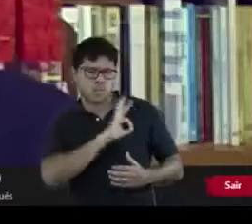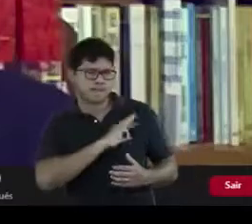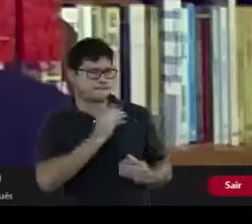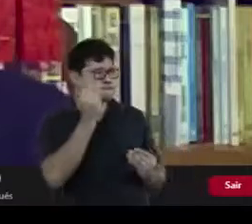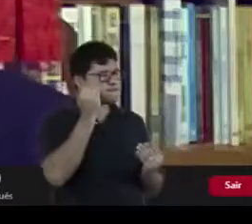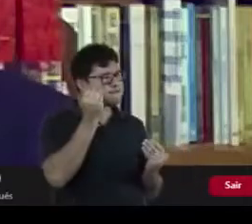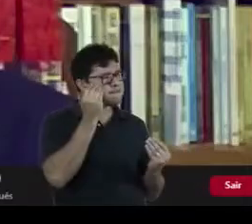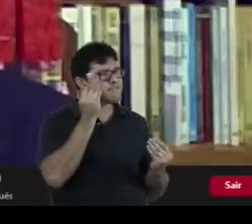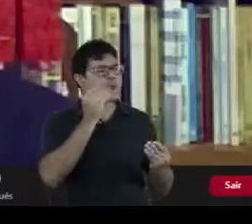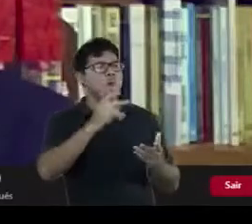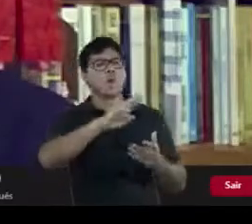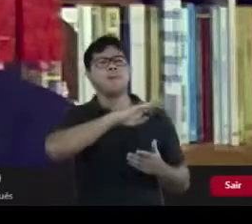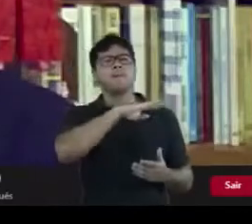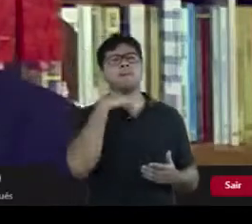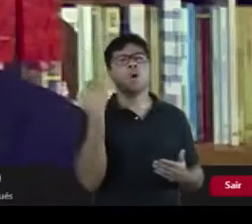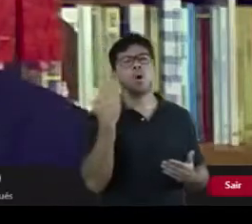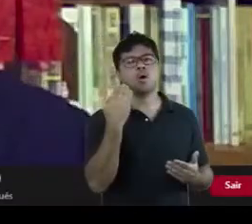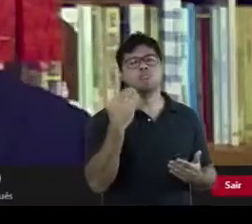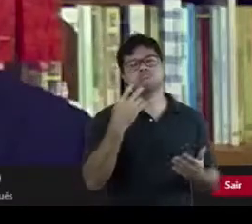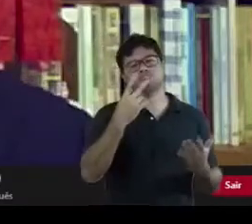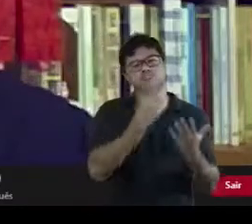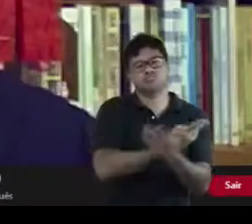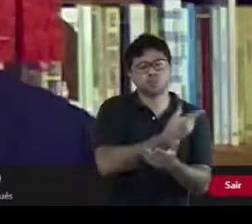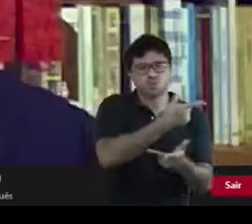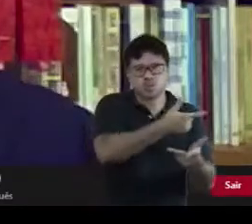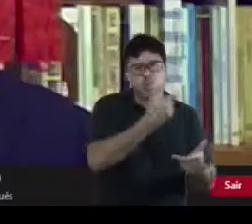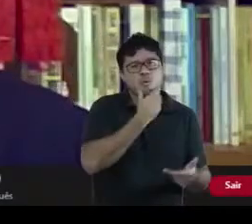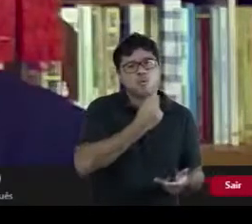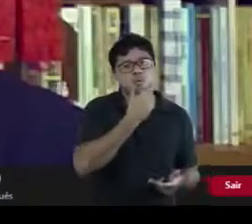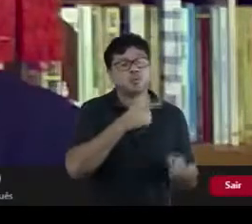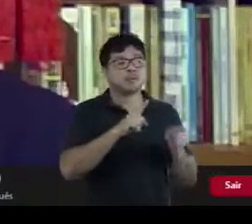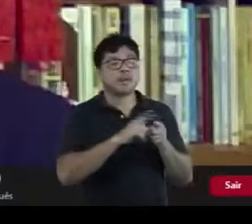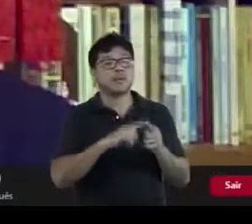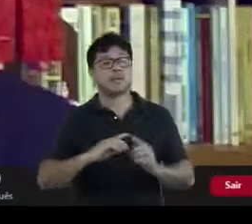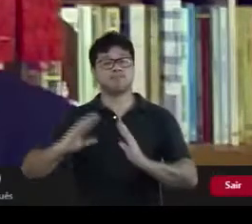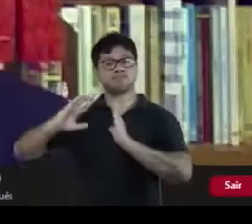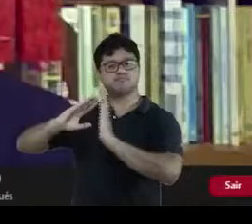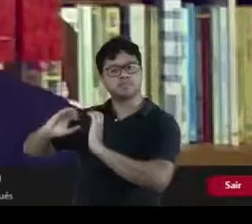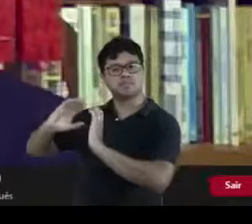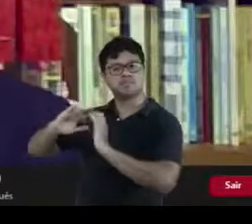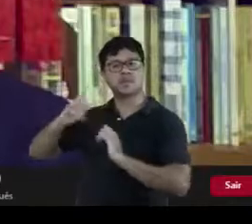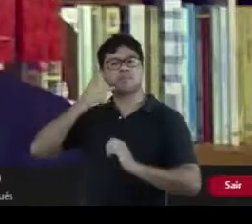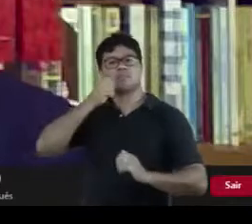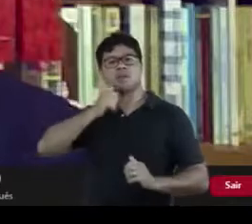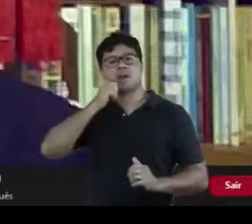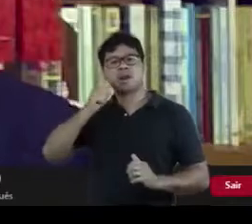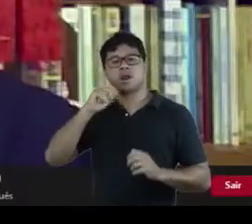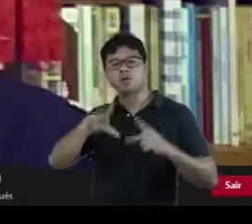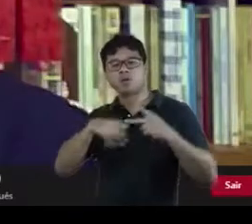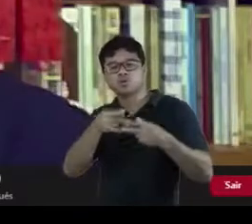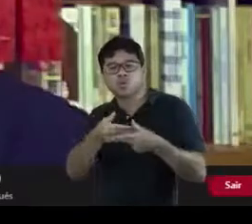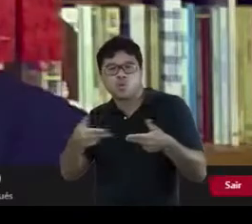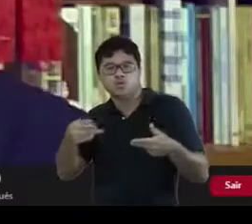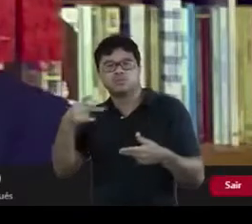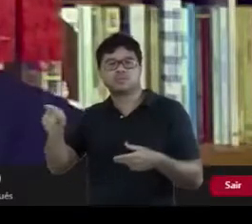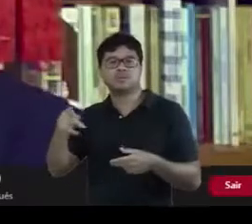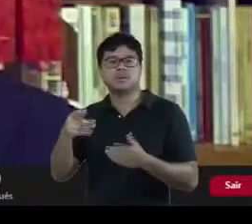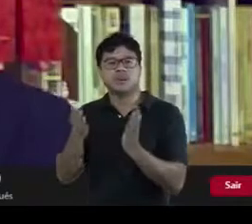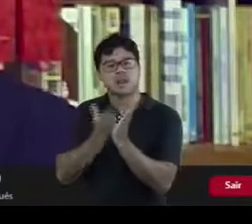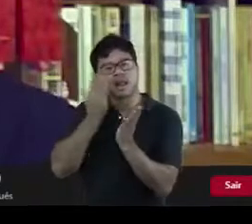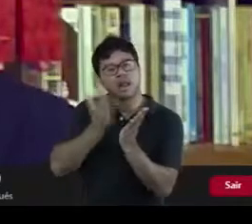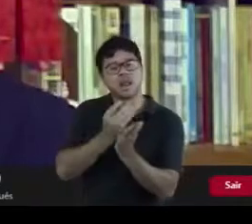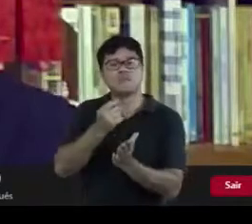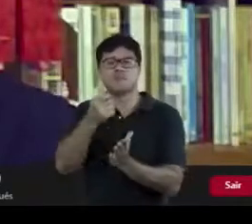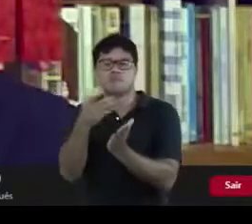decifrar o homicídio de um mísero alfarrabista, de atender o pedido da velha herdeira de valiosa coleção de livros de